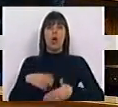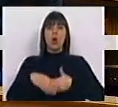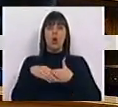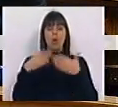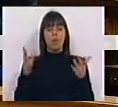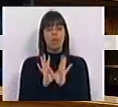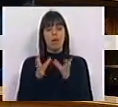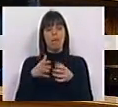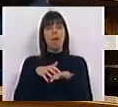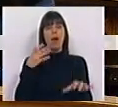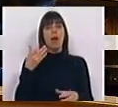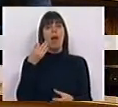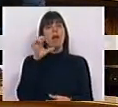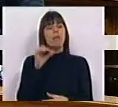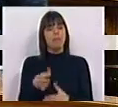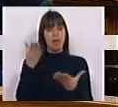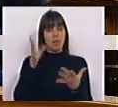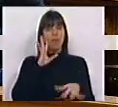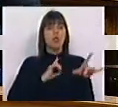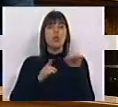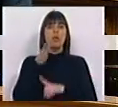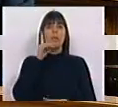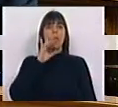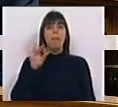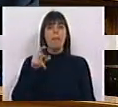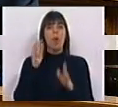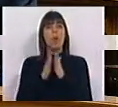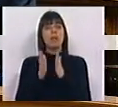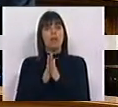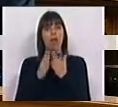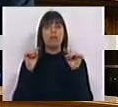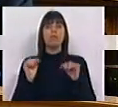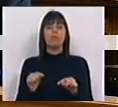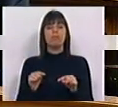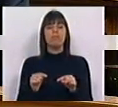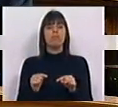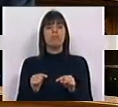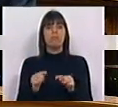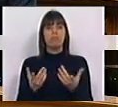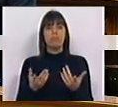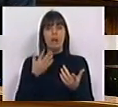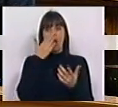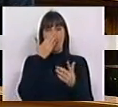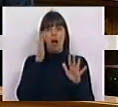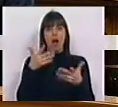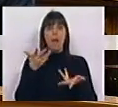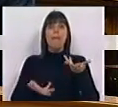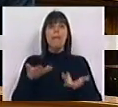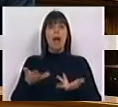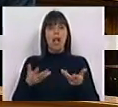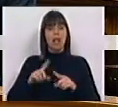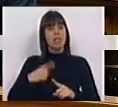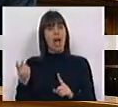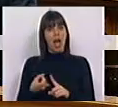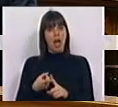cumprimentar a bancada do Partido Comunista e a Sra. Deputada Paula Santos por nos ter vindo aqui, numa espécie de balanço